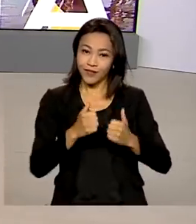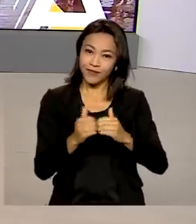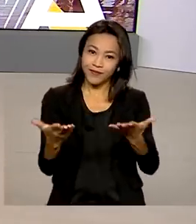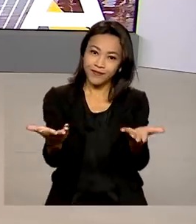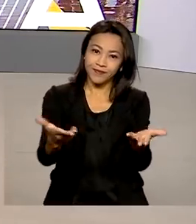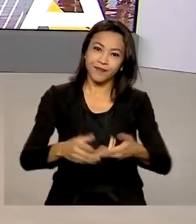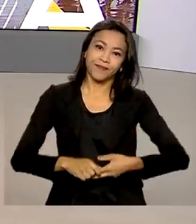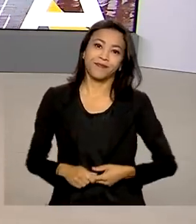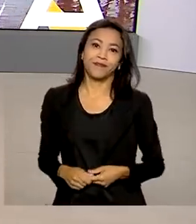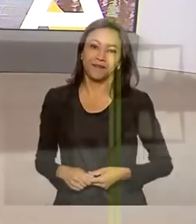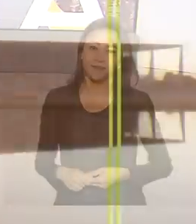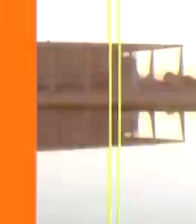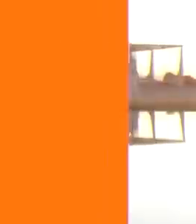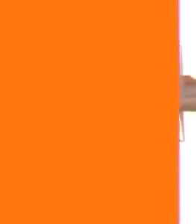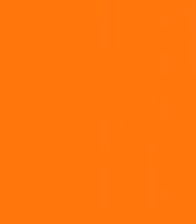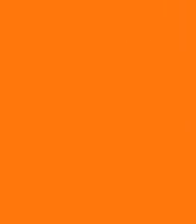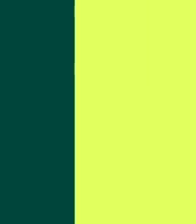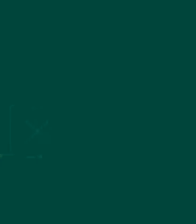já está no ar.